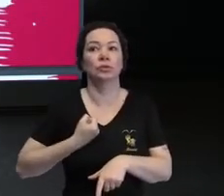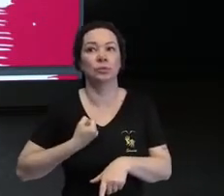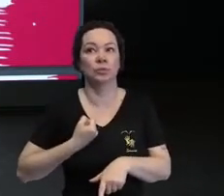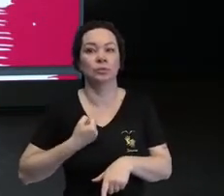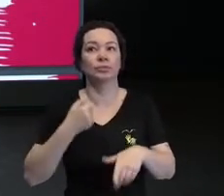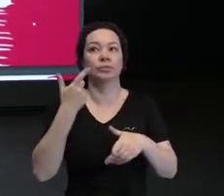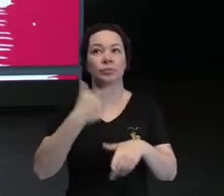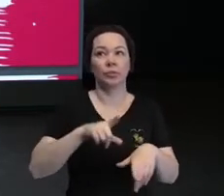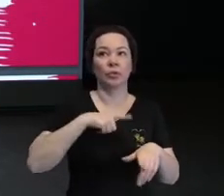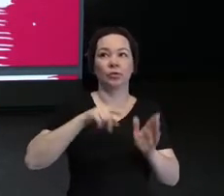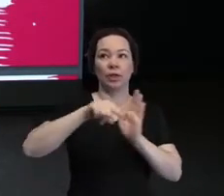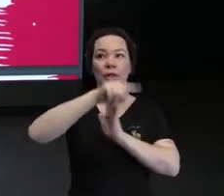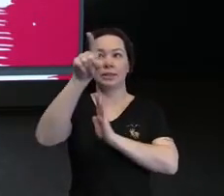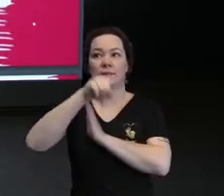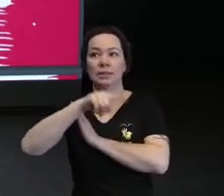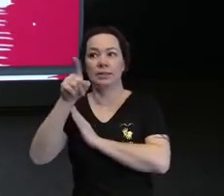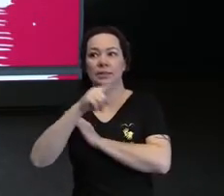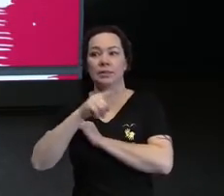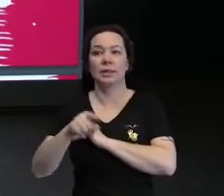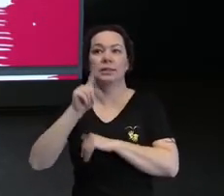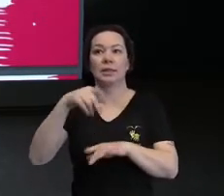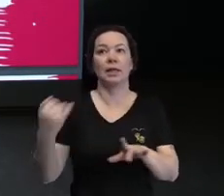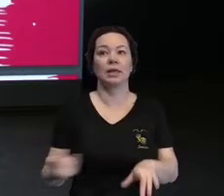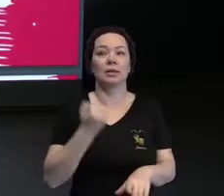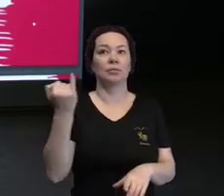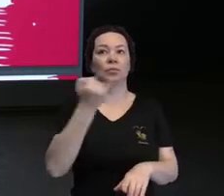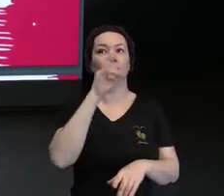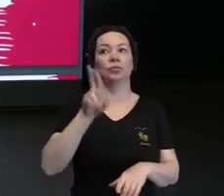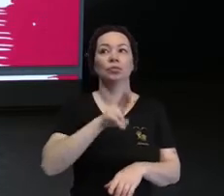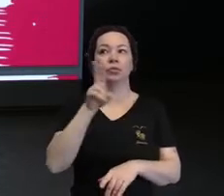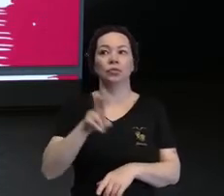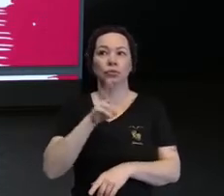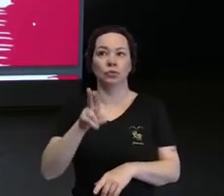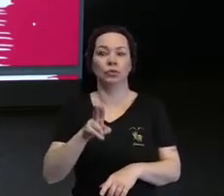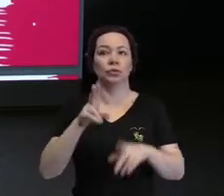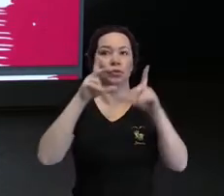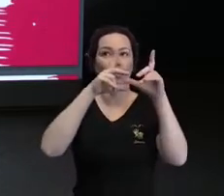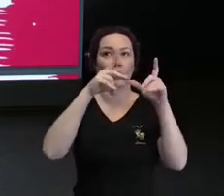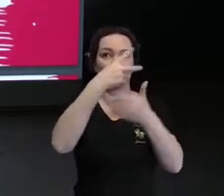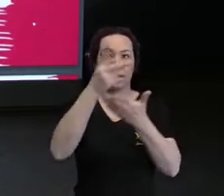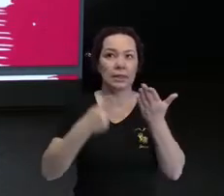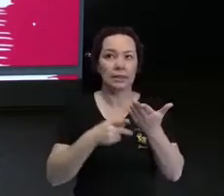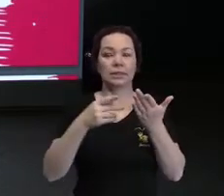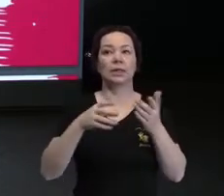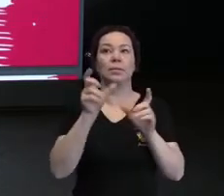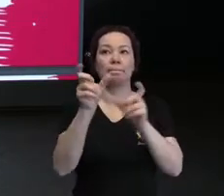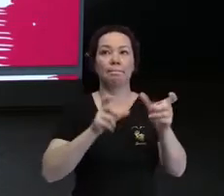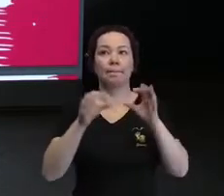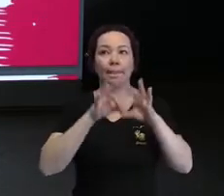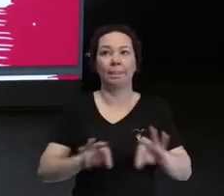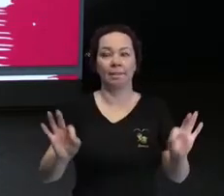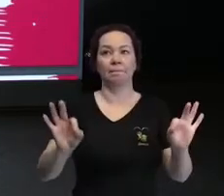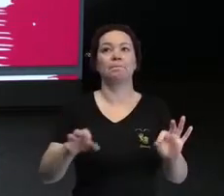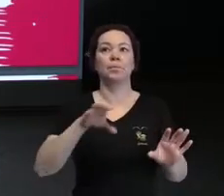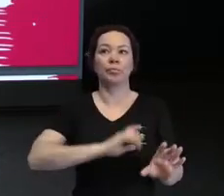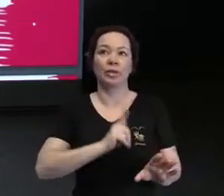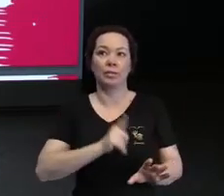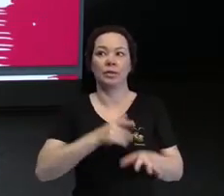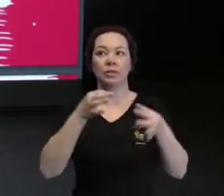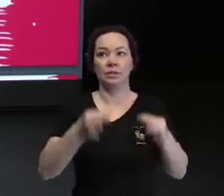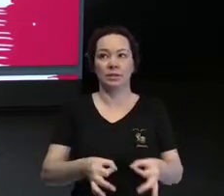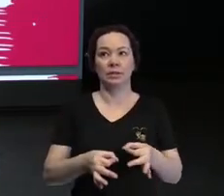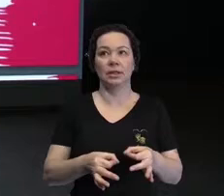E, de novo, eu tenho as setas destacando a importância do que a gente usou. Uso de imagens, palavras simples, gramática correta,